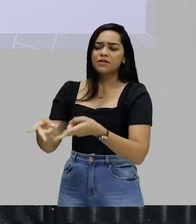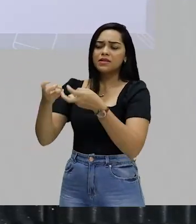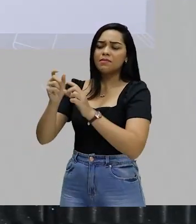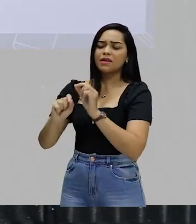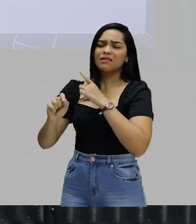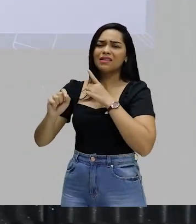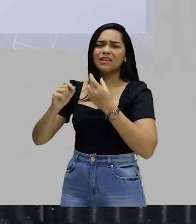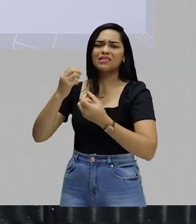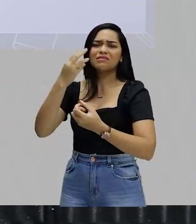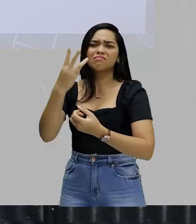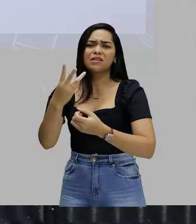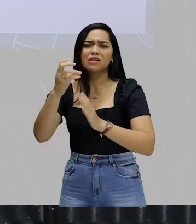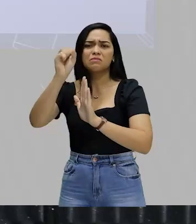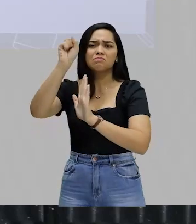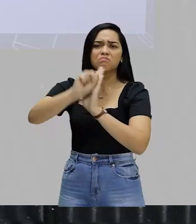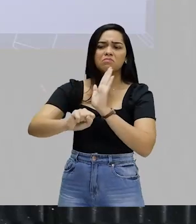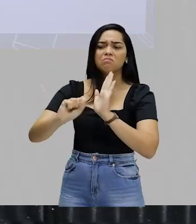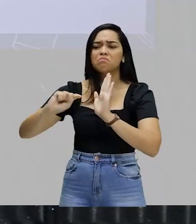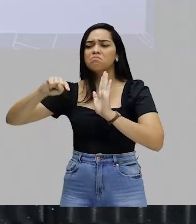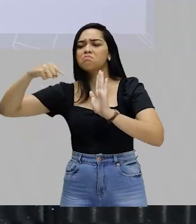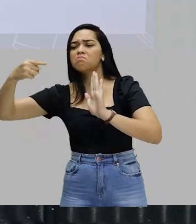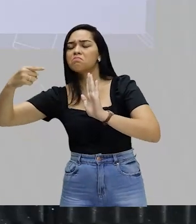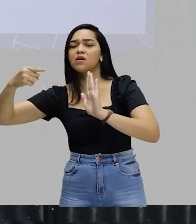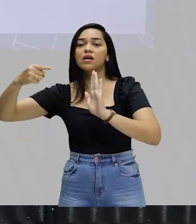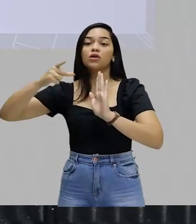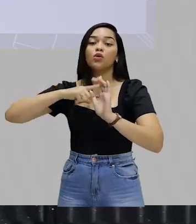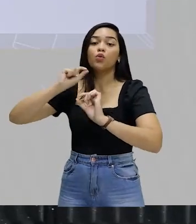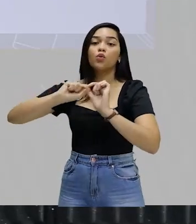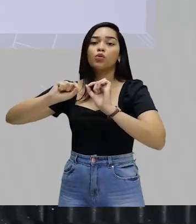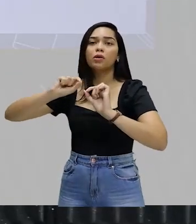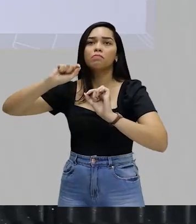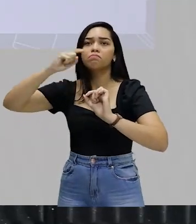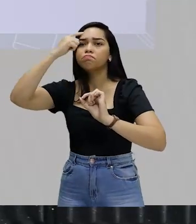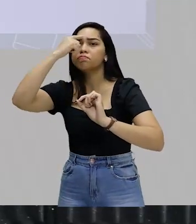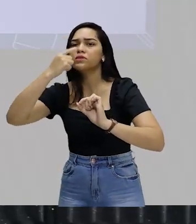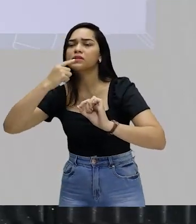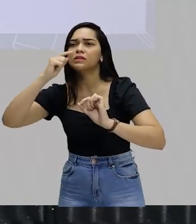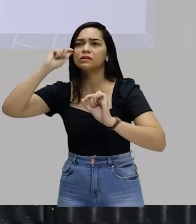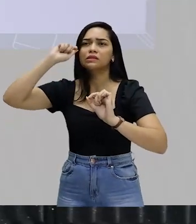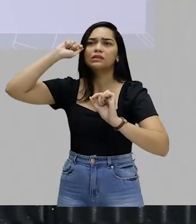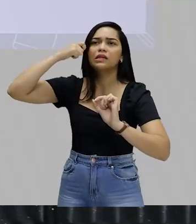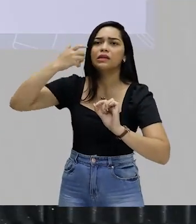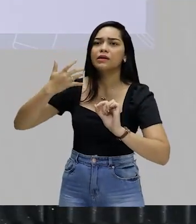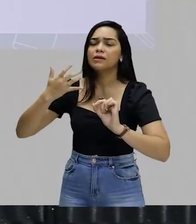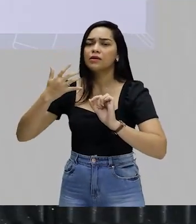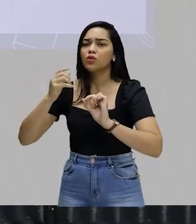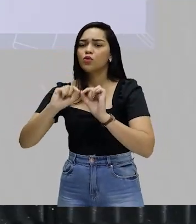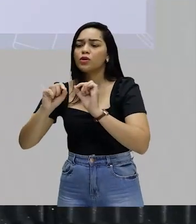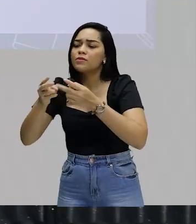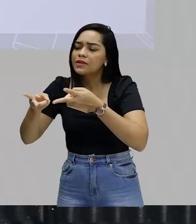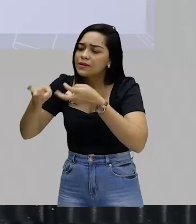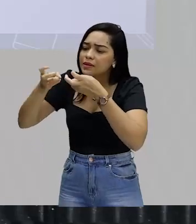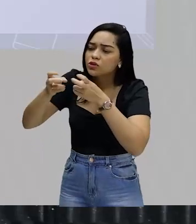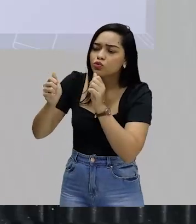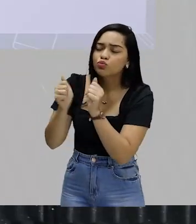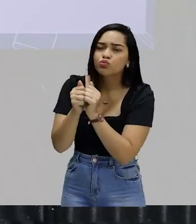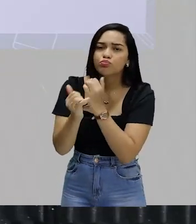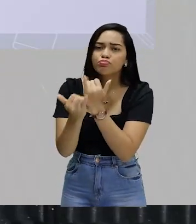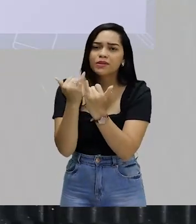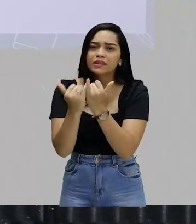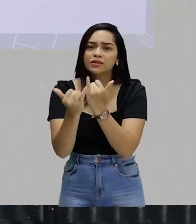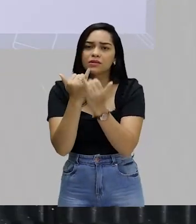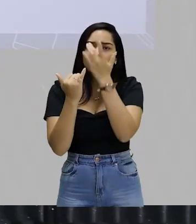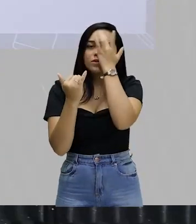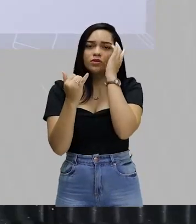que durante três séculos, ou mais que isso no Brasil, a figura do negro era quase identificada com a figura do escravo.